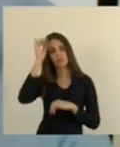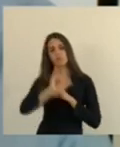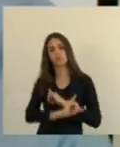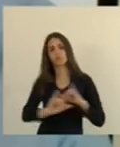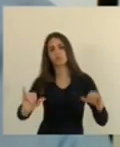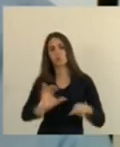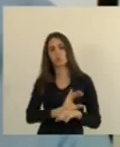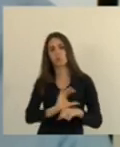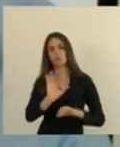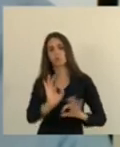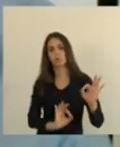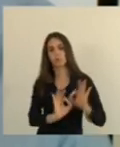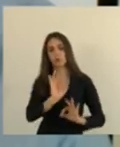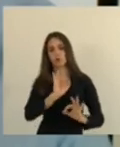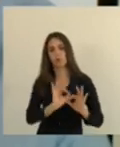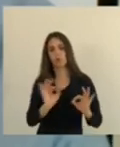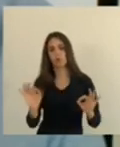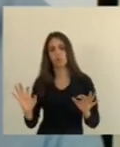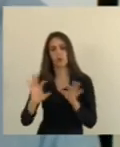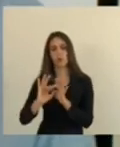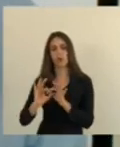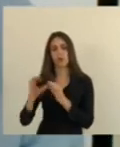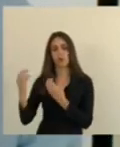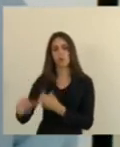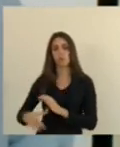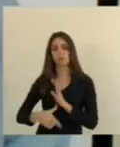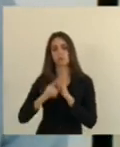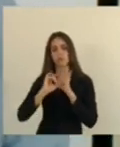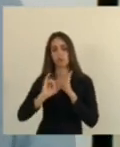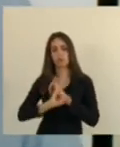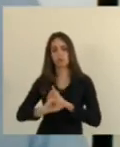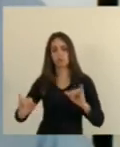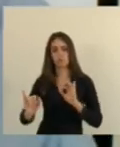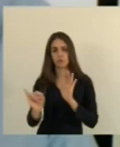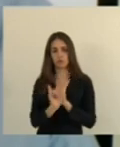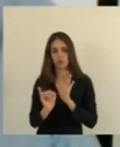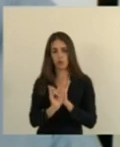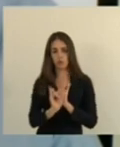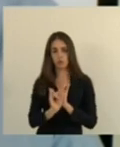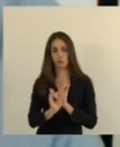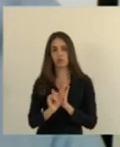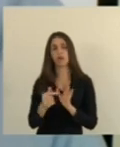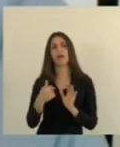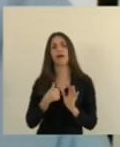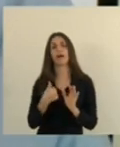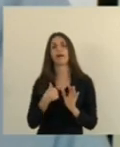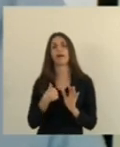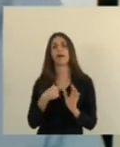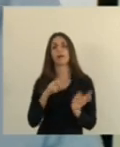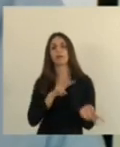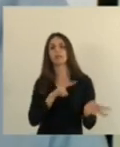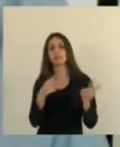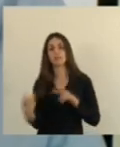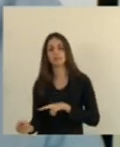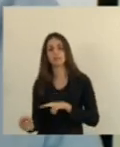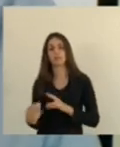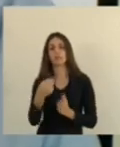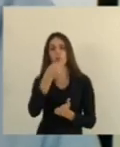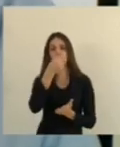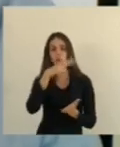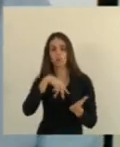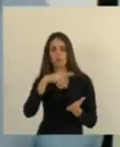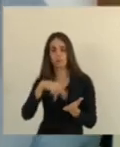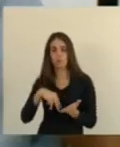de curso preparatório vinculado a concurso antes da publicação do respectivo edital aqui eu estou transcrevendo o projeto de vossa excelência estou lendo aqui